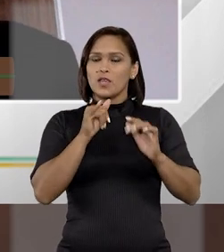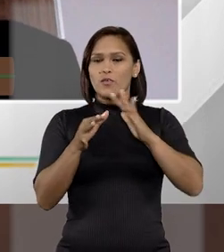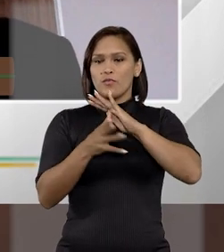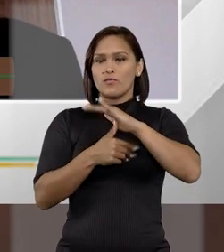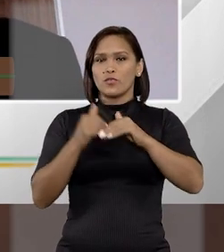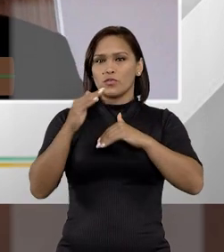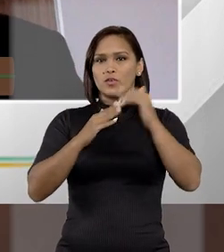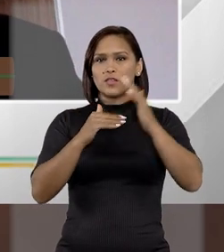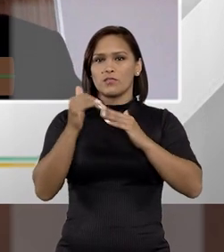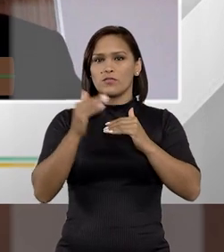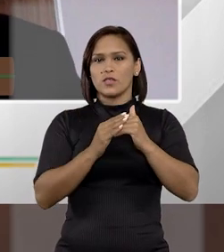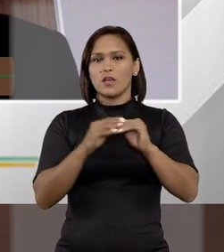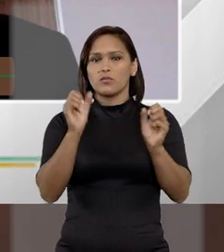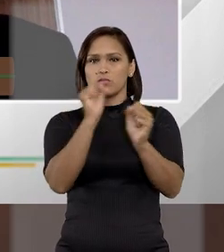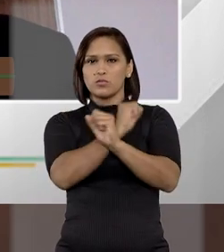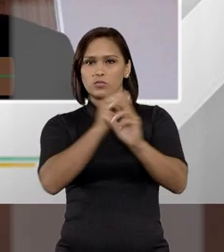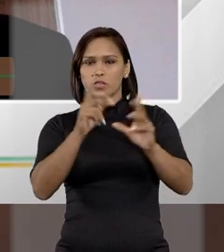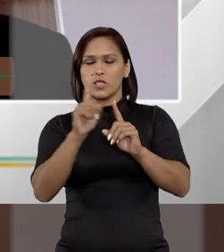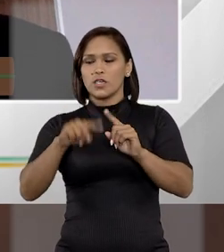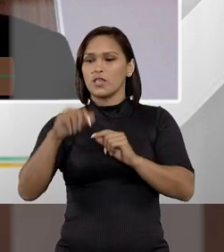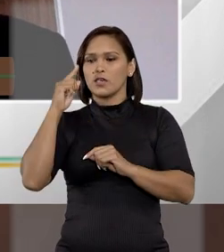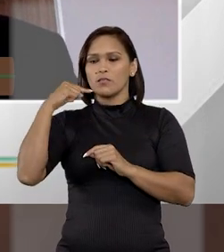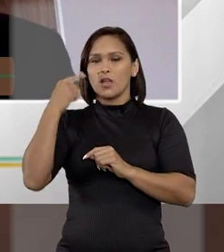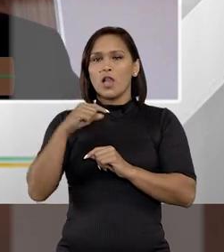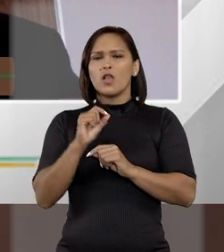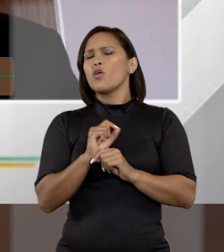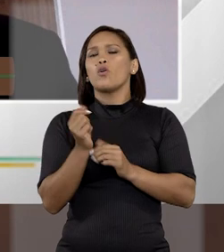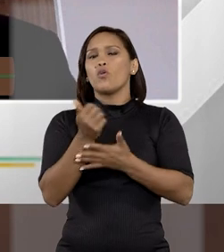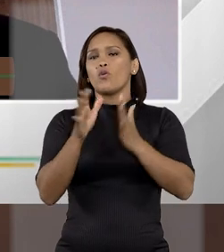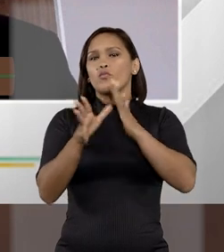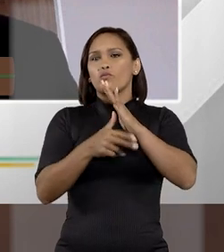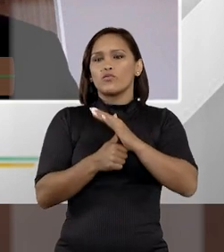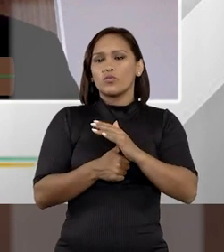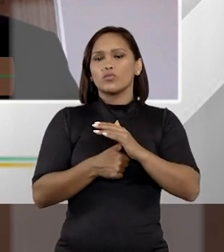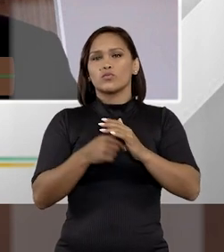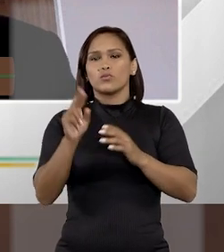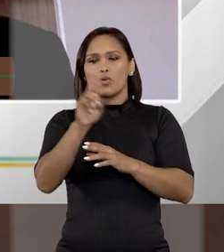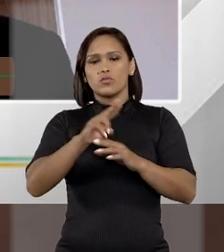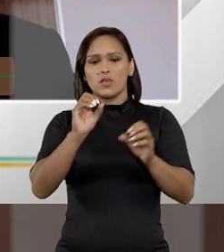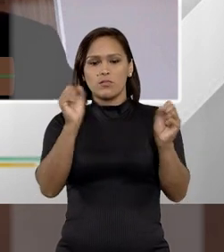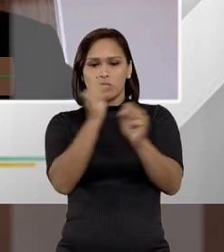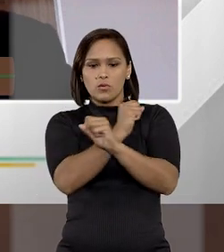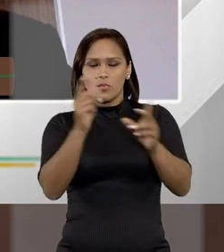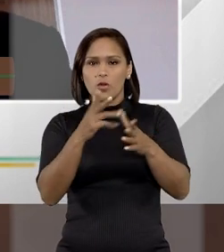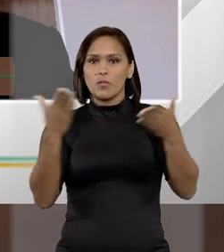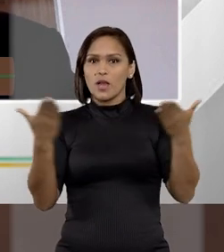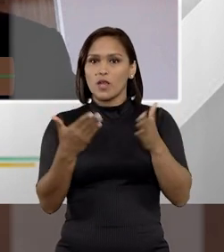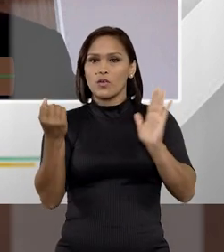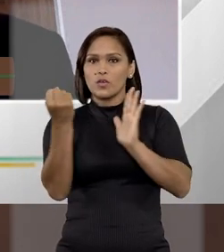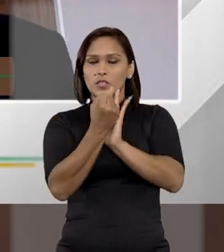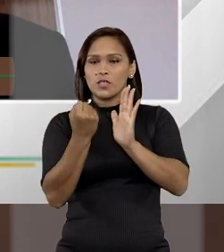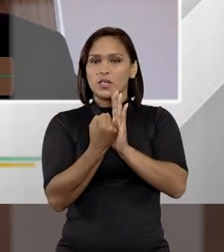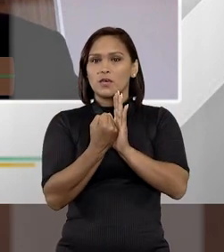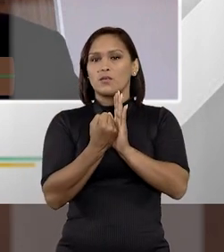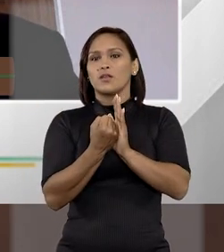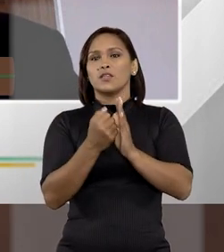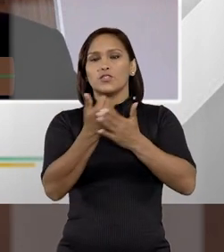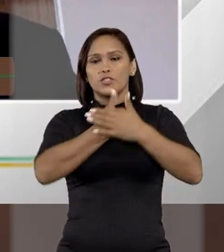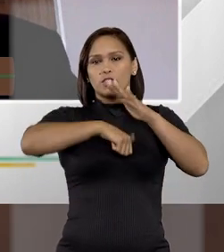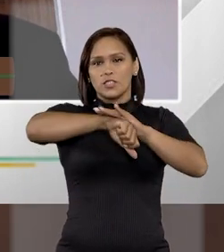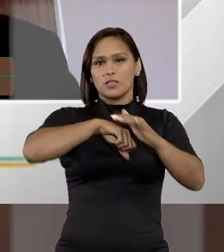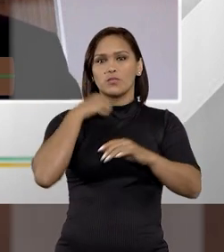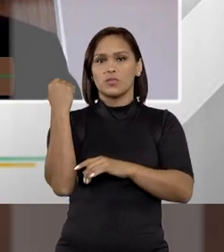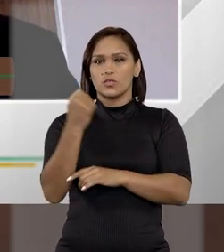aí do furto qualificado pelo emprego de explosivo, que a doutora Ilana falou, né, o furto qualificado pelo emprego de explosivo, ele recebe agora o rótulo de crime hediondo,